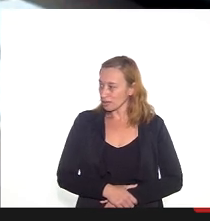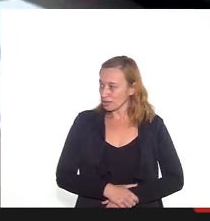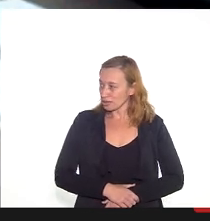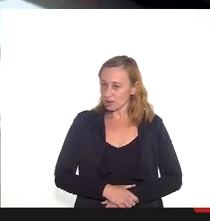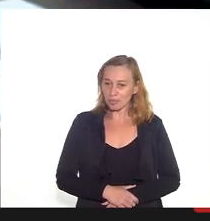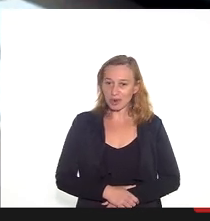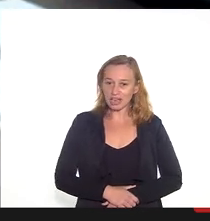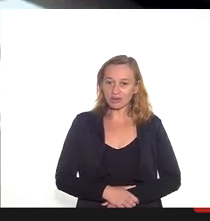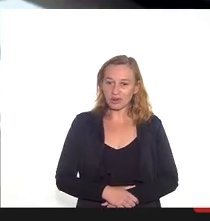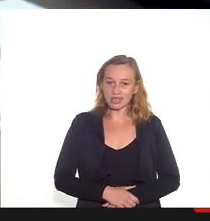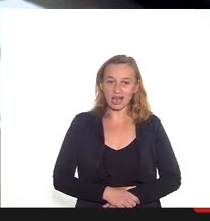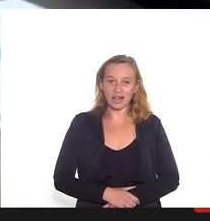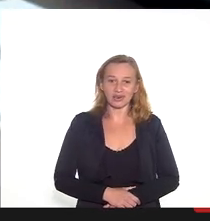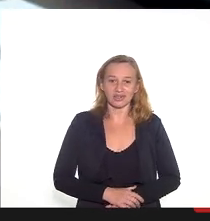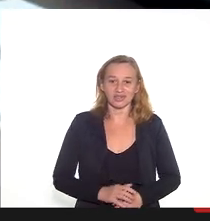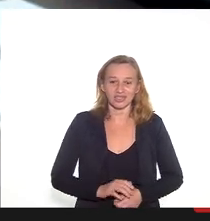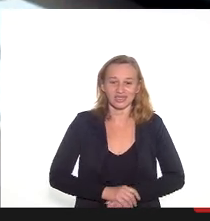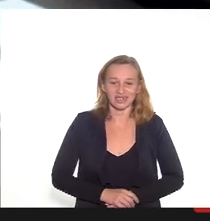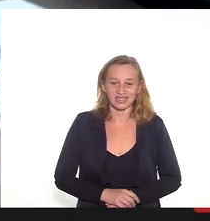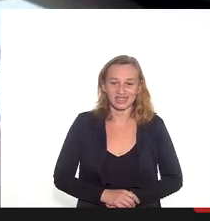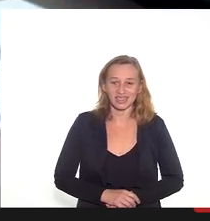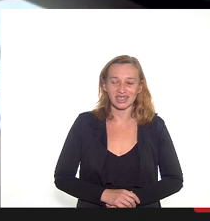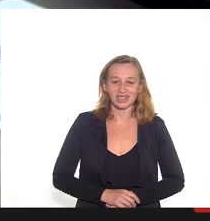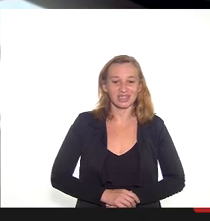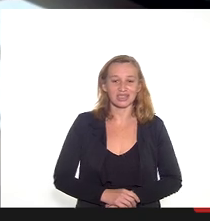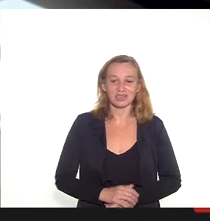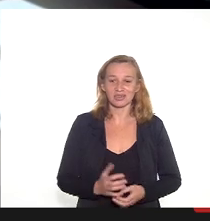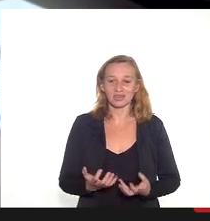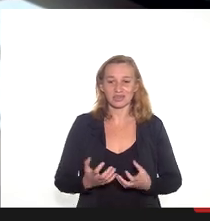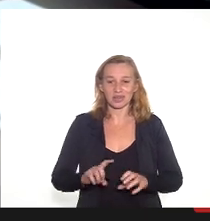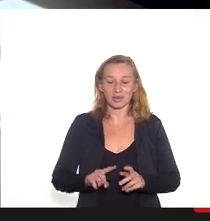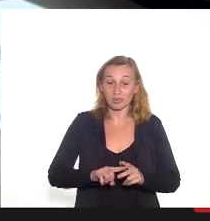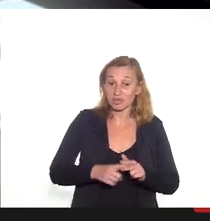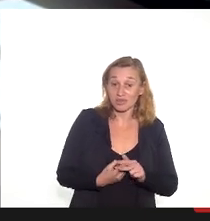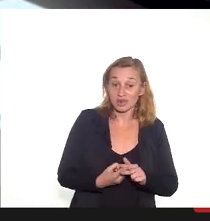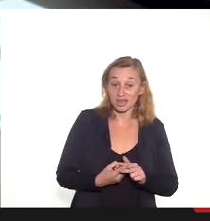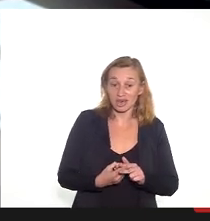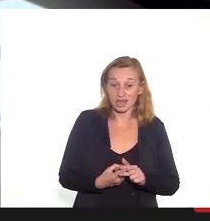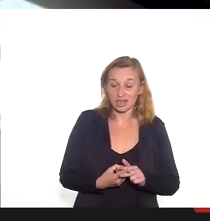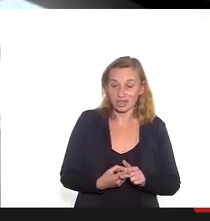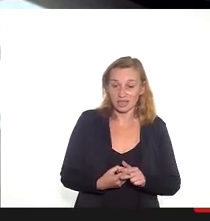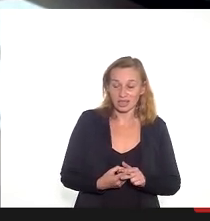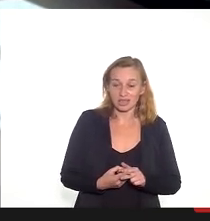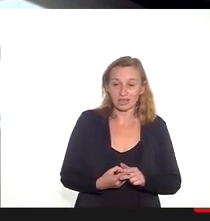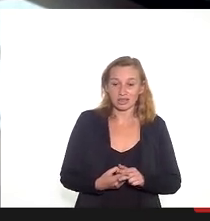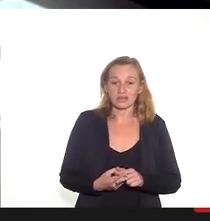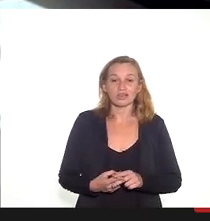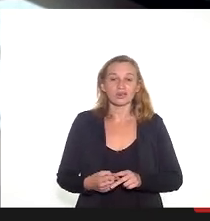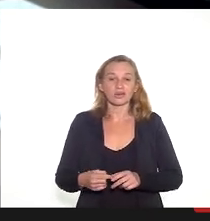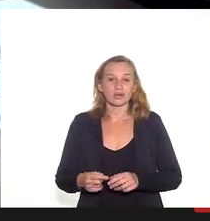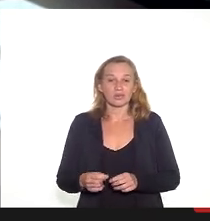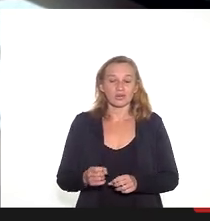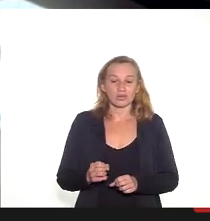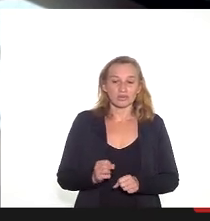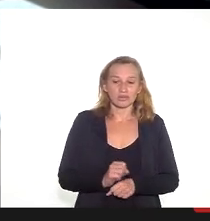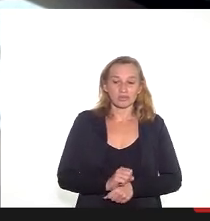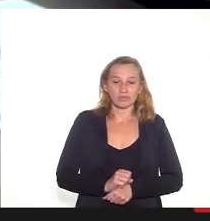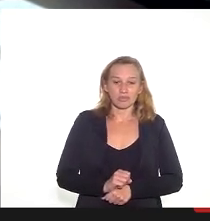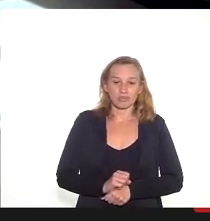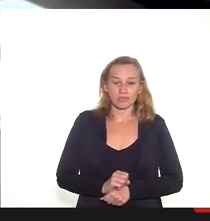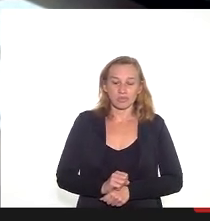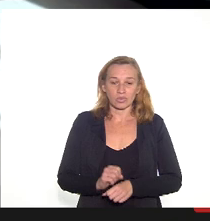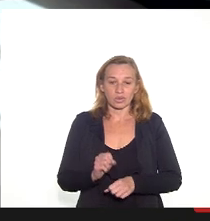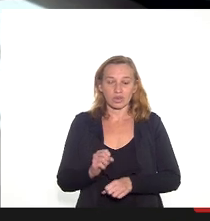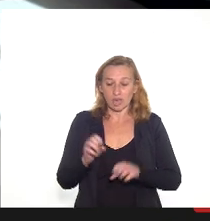baixa complexidade. A gente não pretende modificar a complexidade do hospital, até por conta da estrutura física dele.